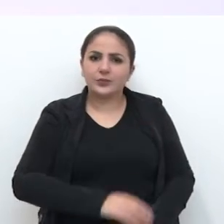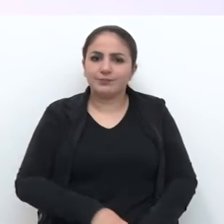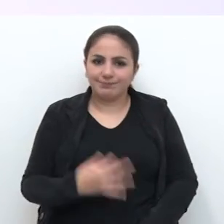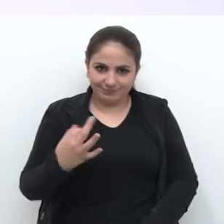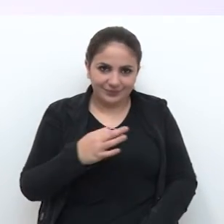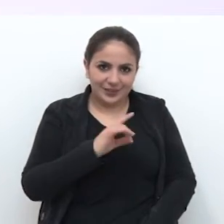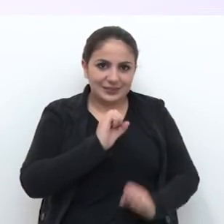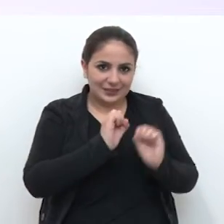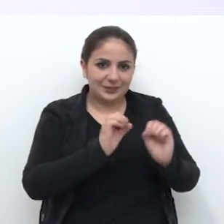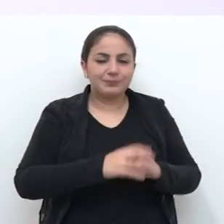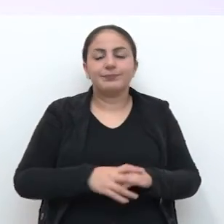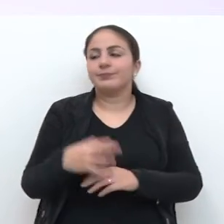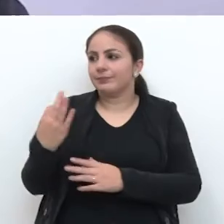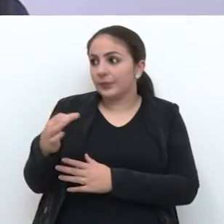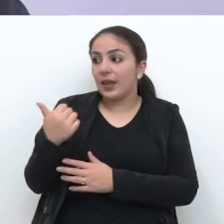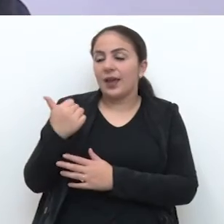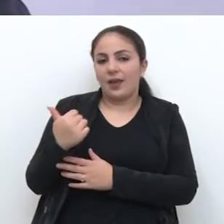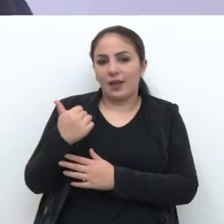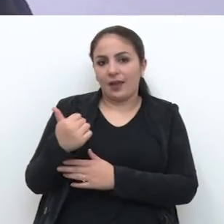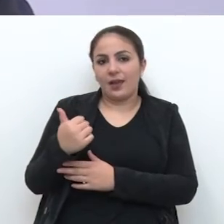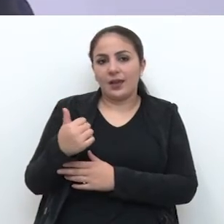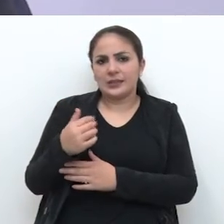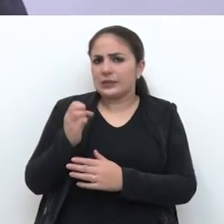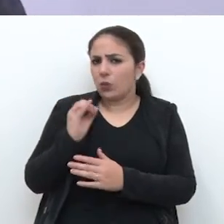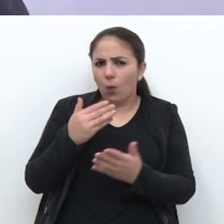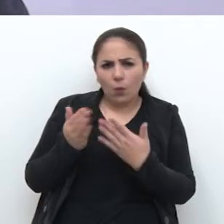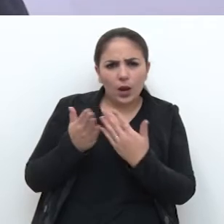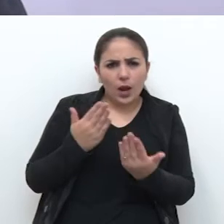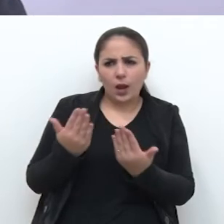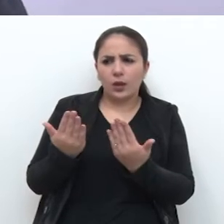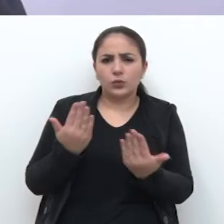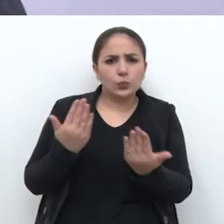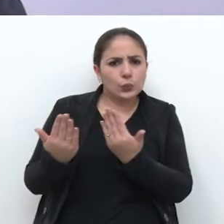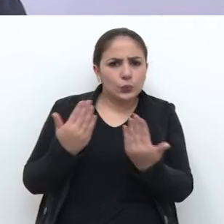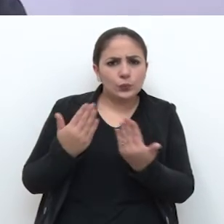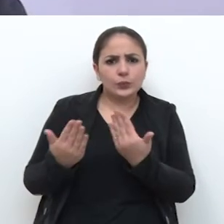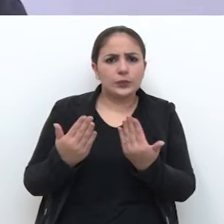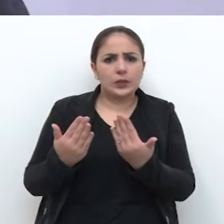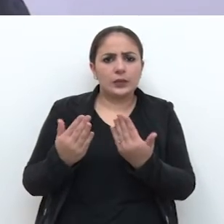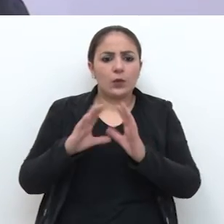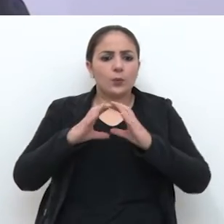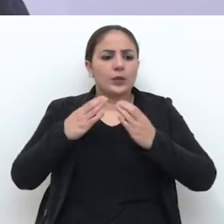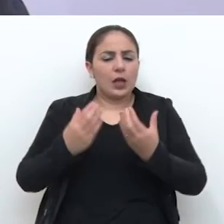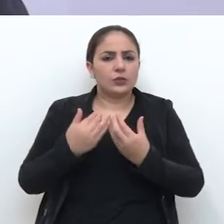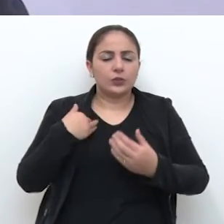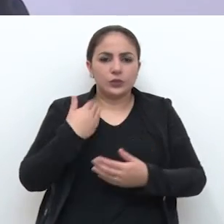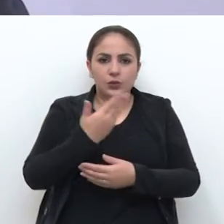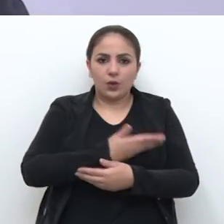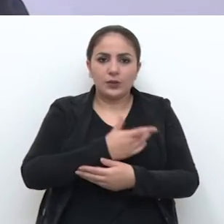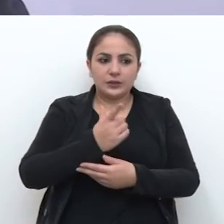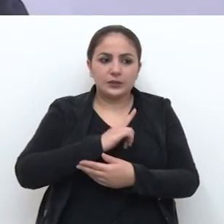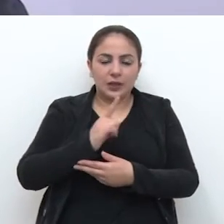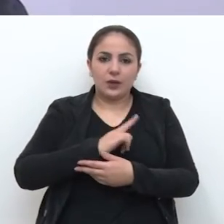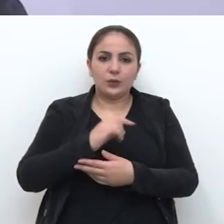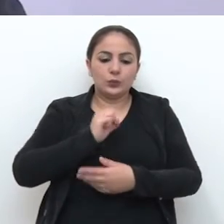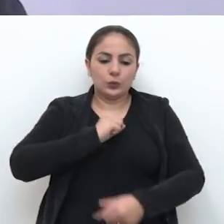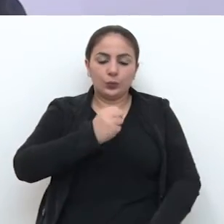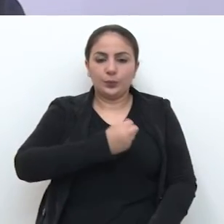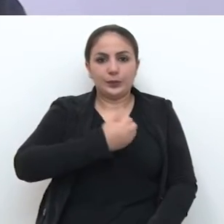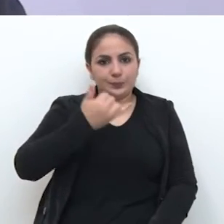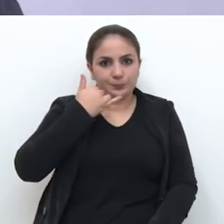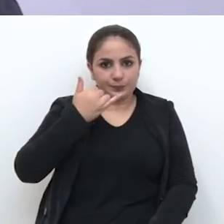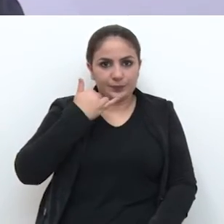gratuitas, né, secretário? Só qualquer dúvida de qualquer escritor da comunidade, a gente deixa os nossos